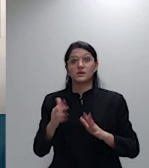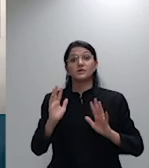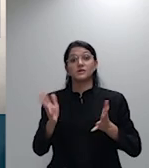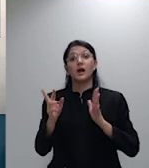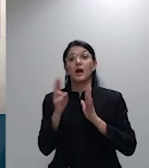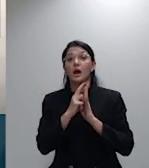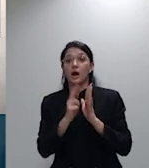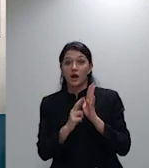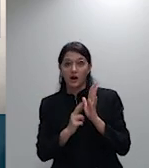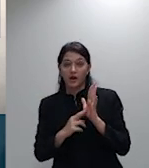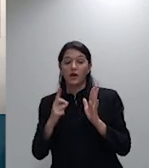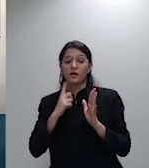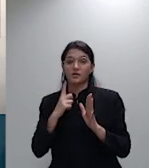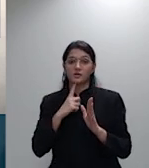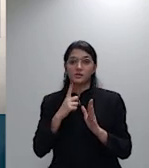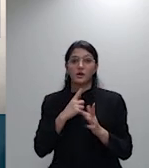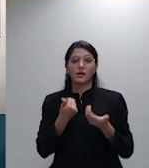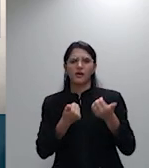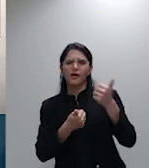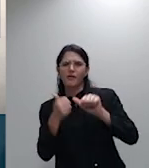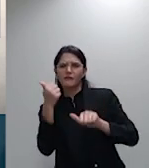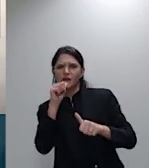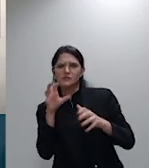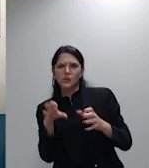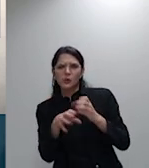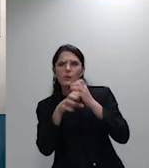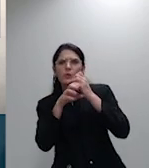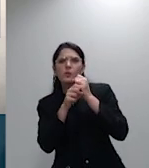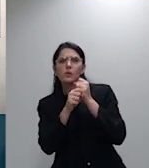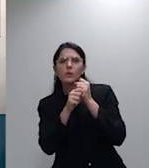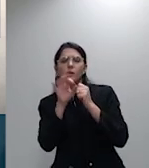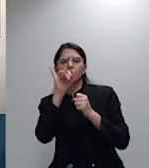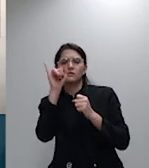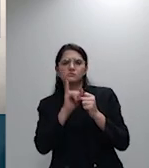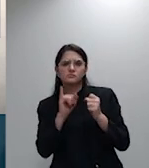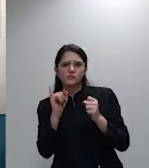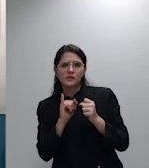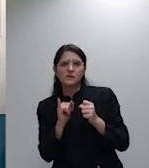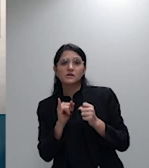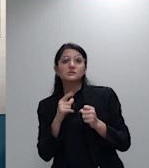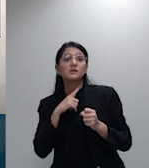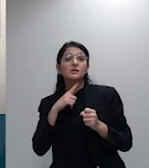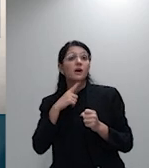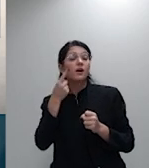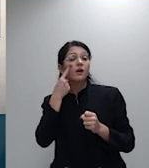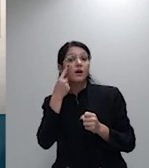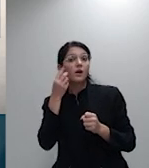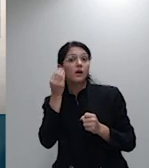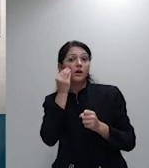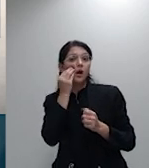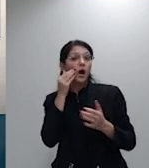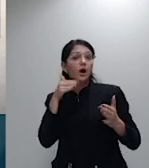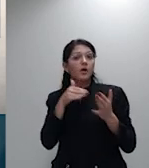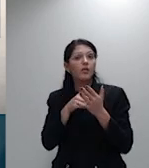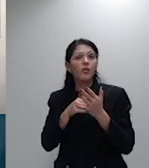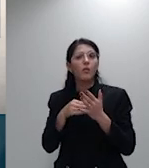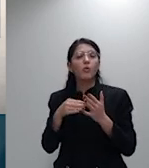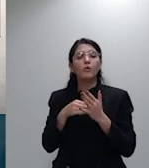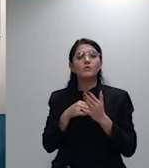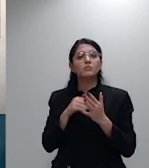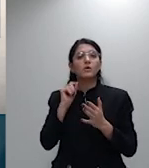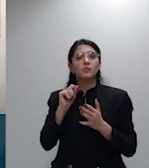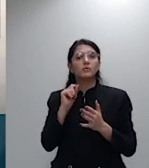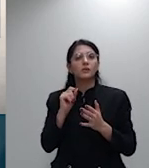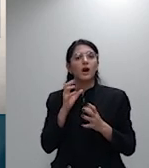índices visa impedir que a última faixa etária acumule um índice de reajuste muito elevado que